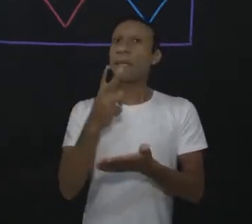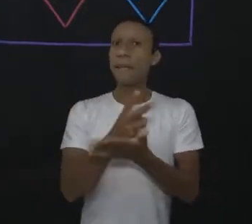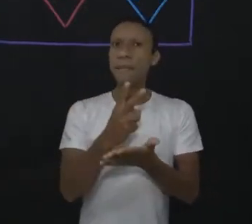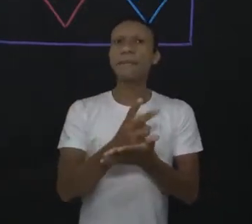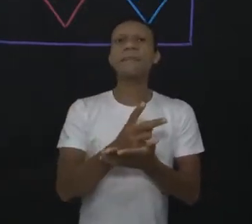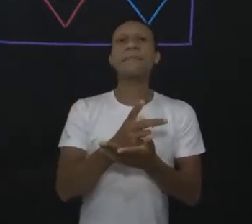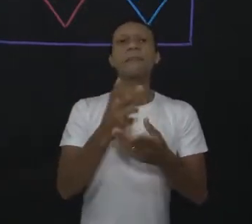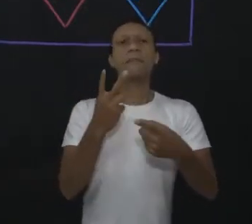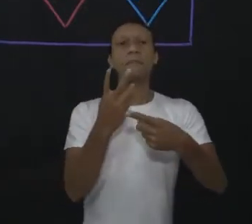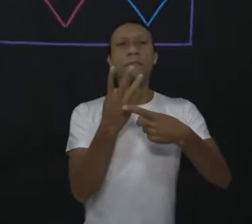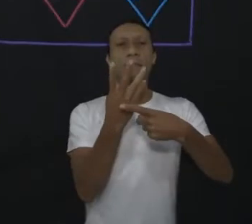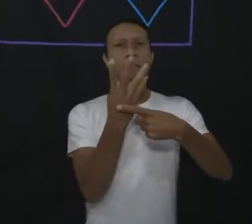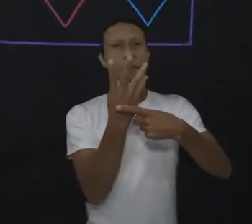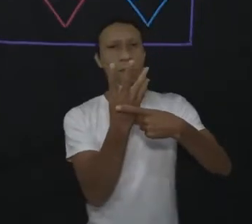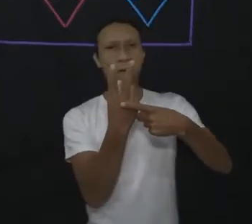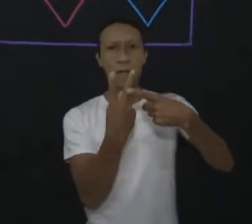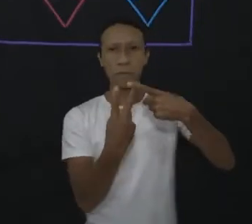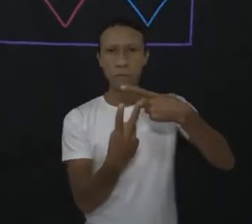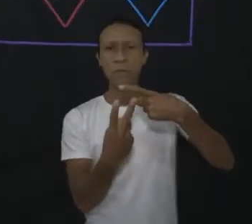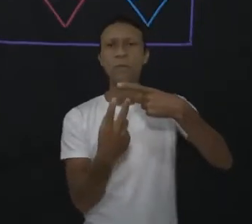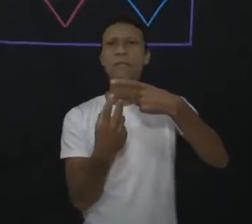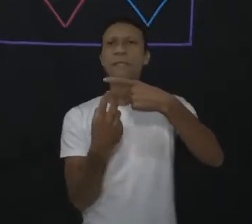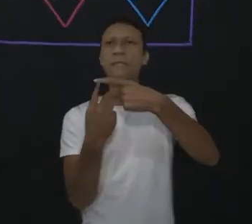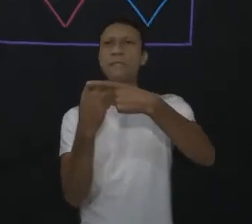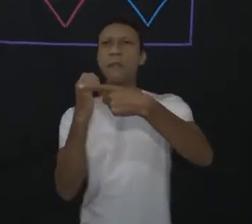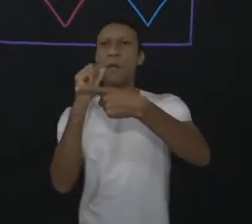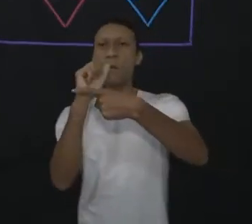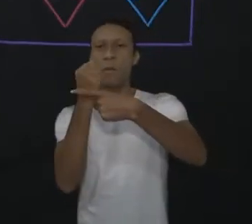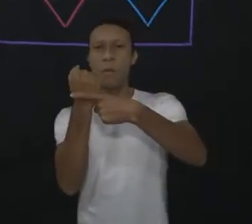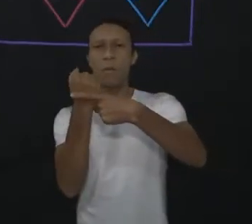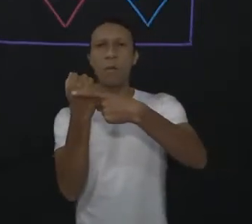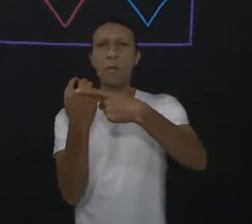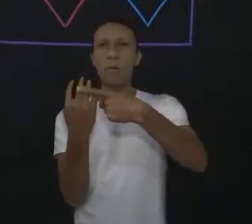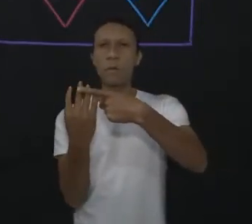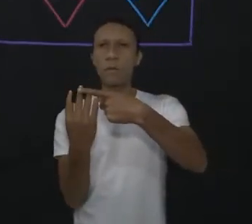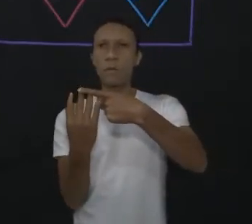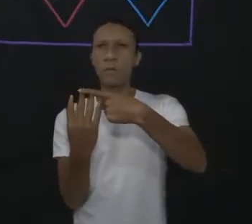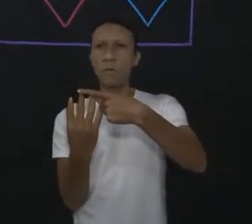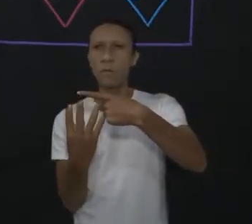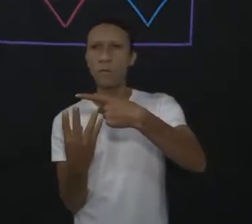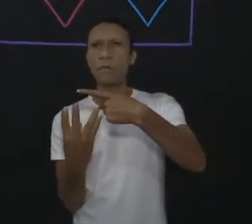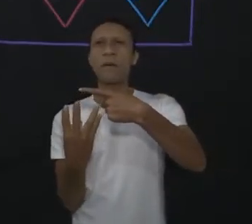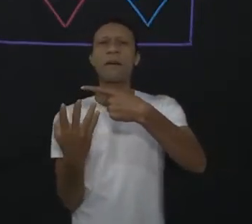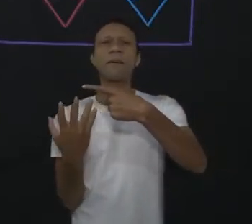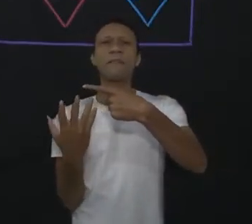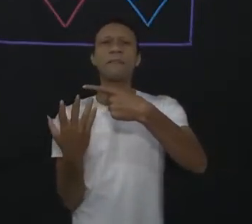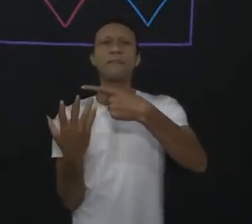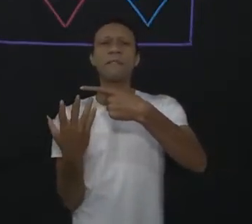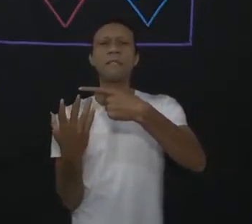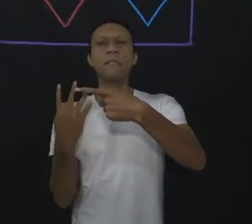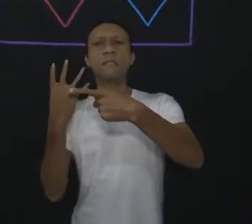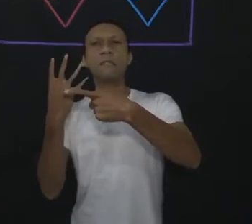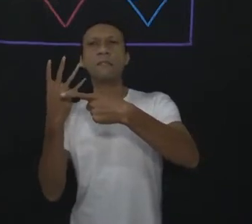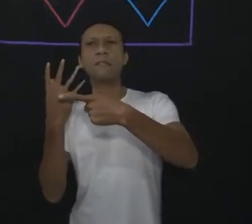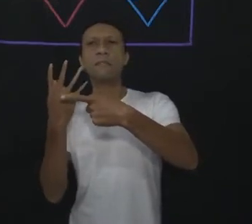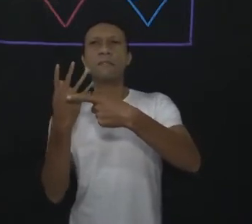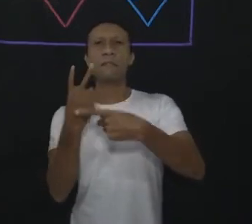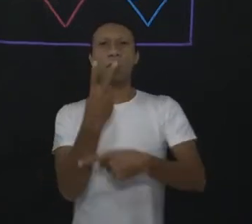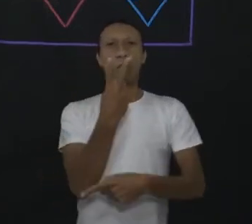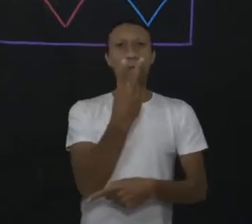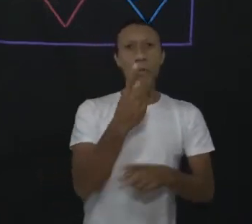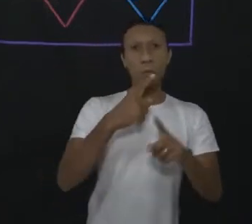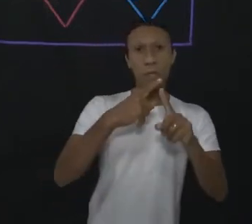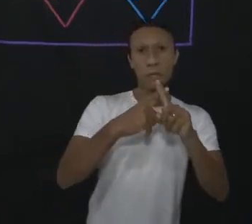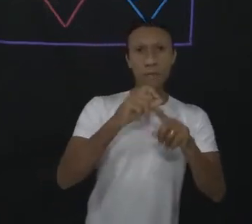ainda multiplicando por 2. Se eu vou multiplicar por 2, teremos o seguinte, 2 vezes 8